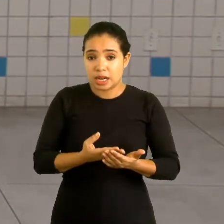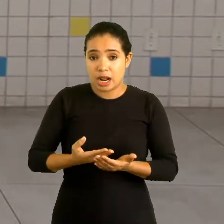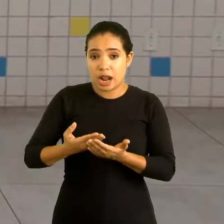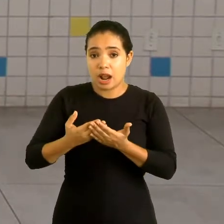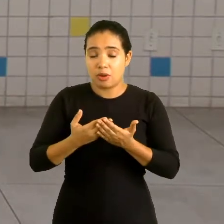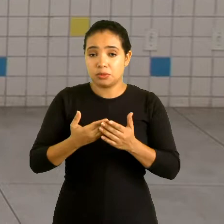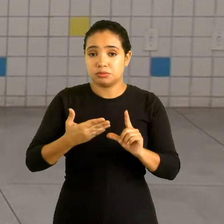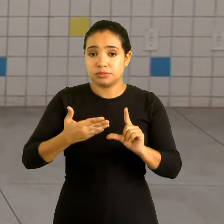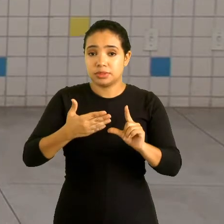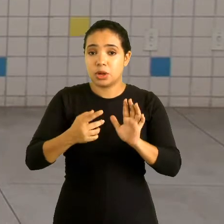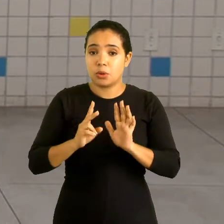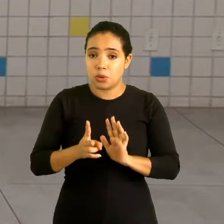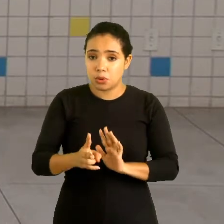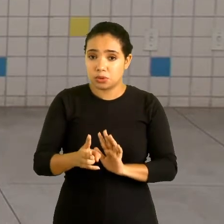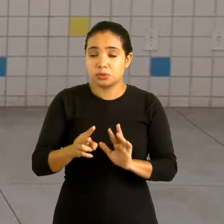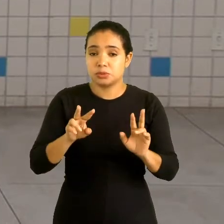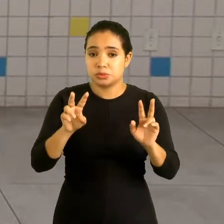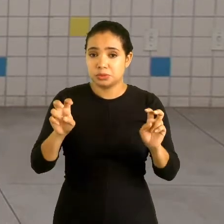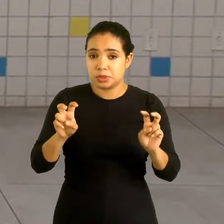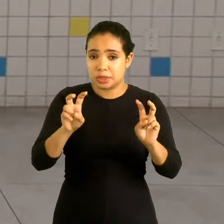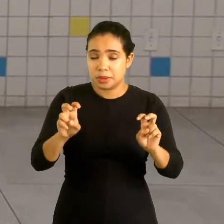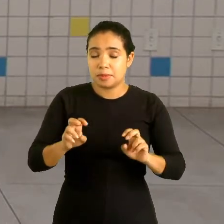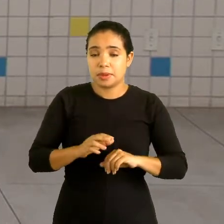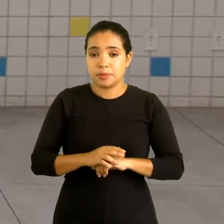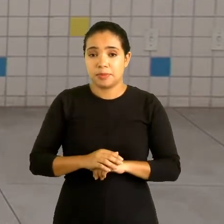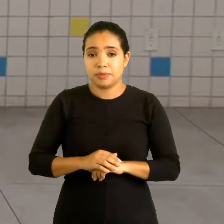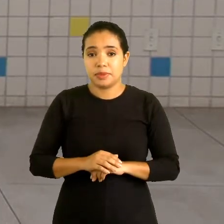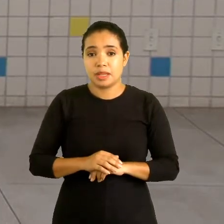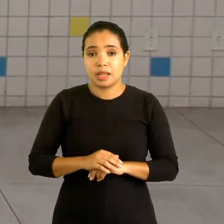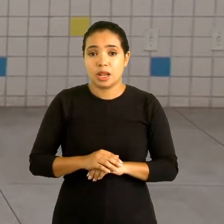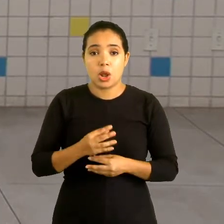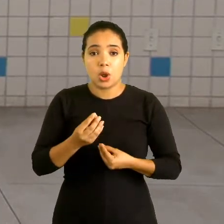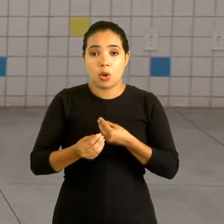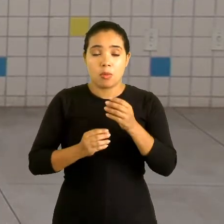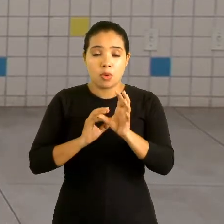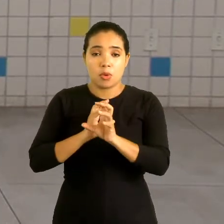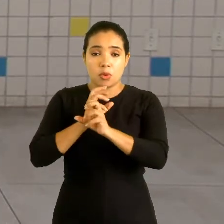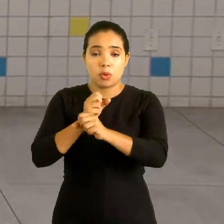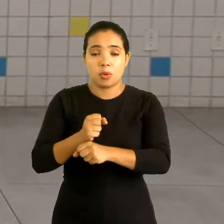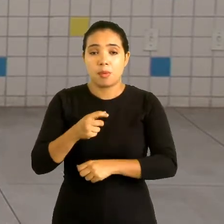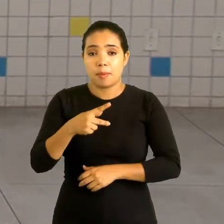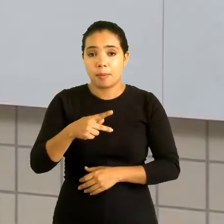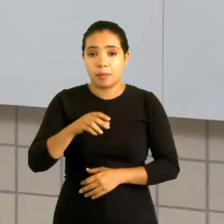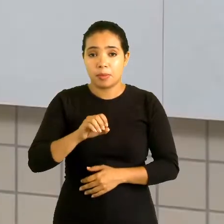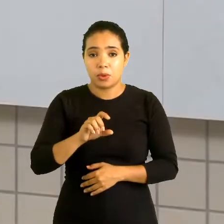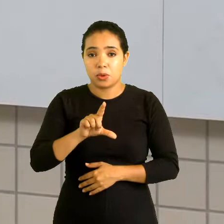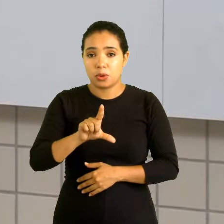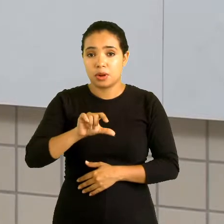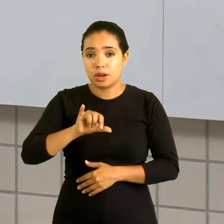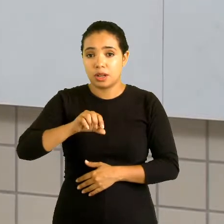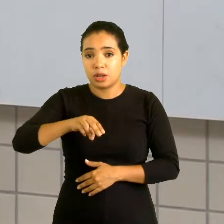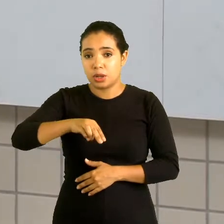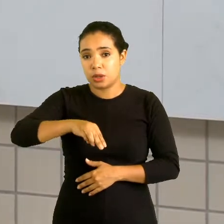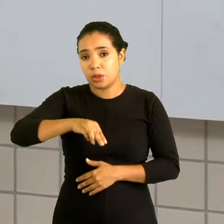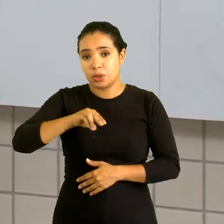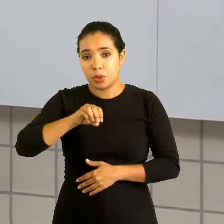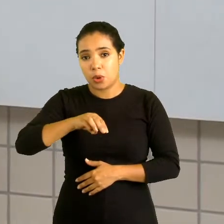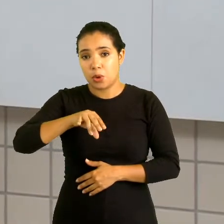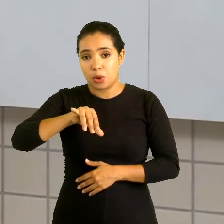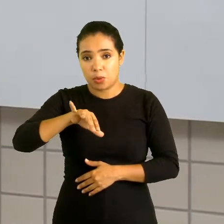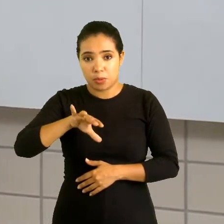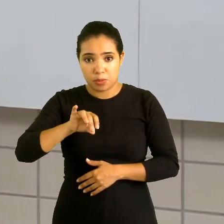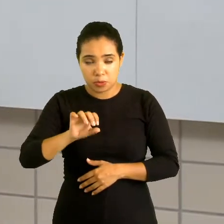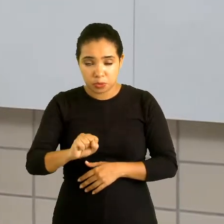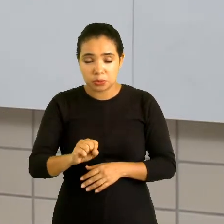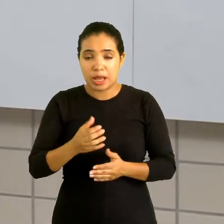bloco nós vamos continuar falando sobre as operações com os polinômios. Na aula passada nós falamos